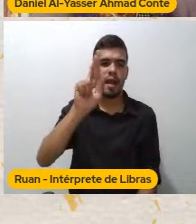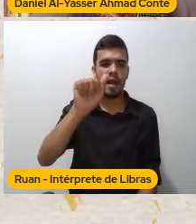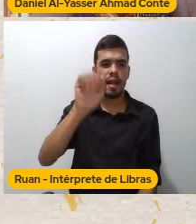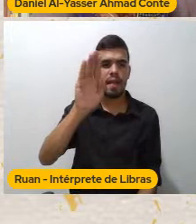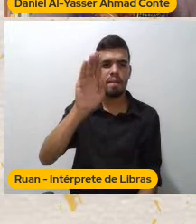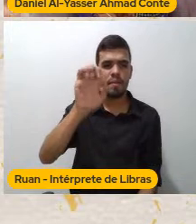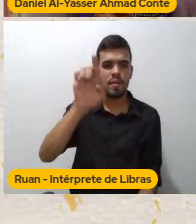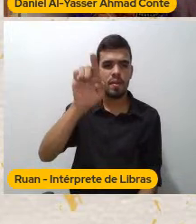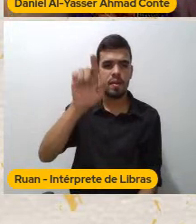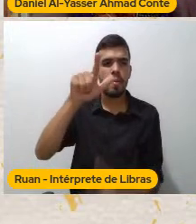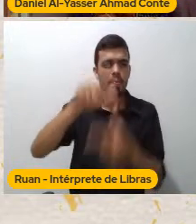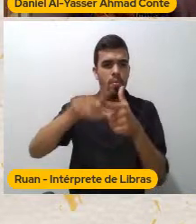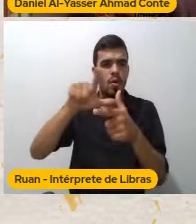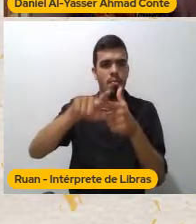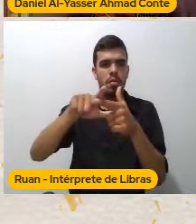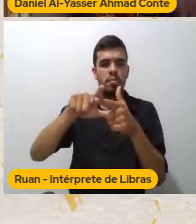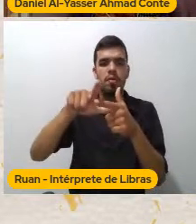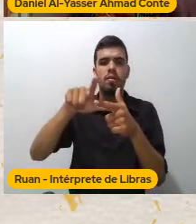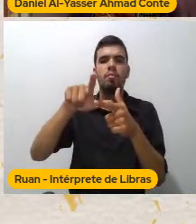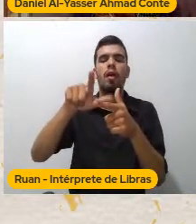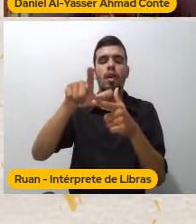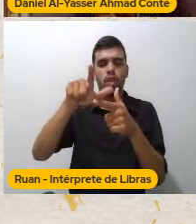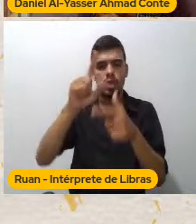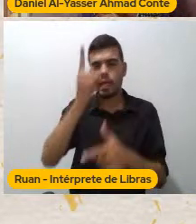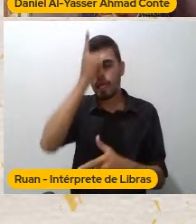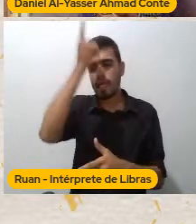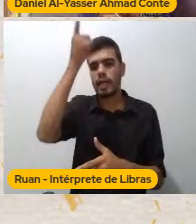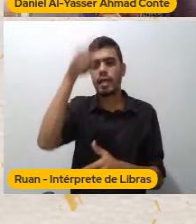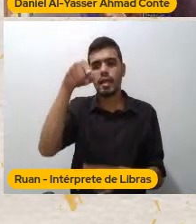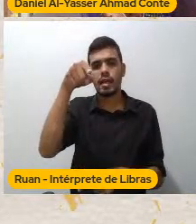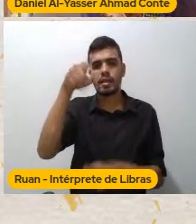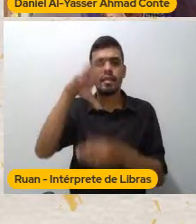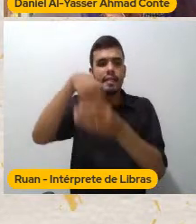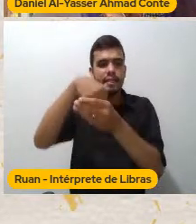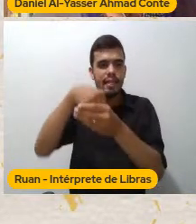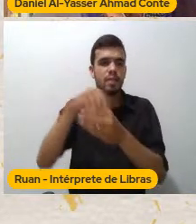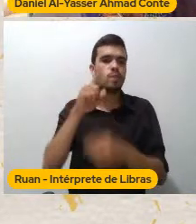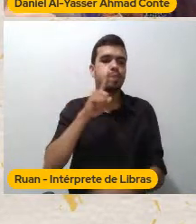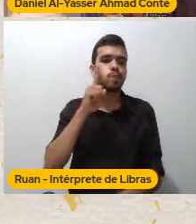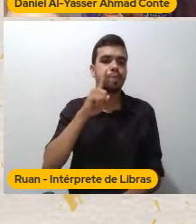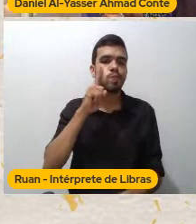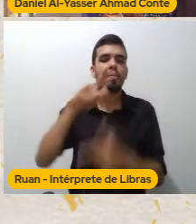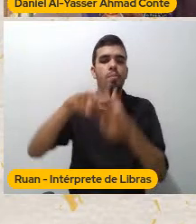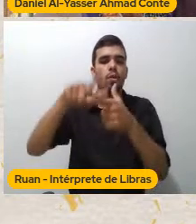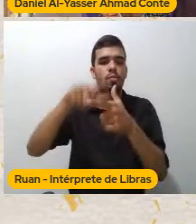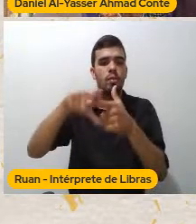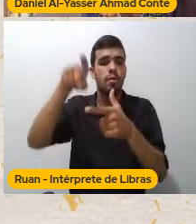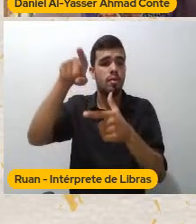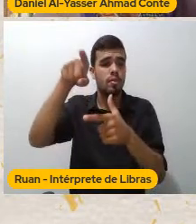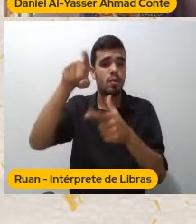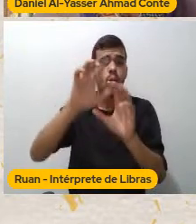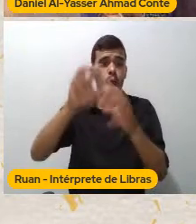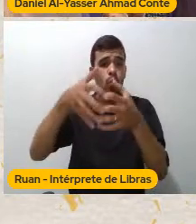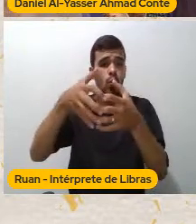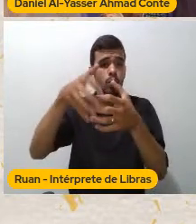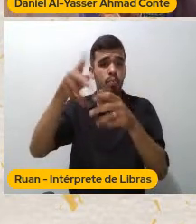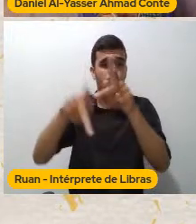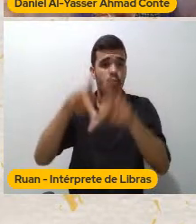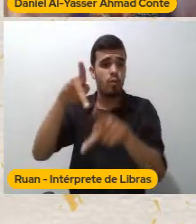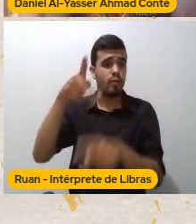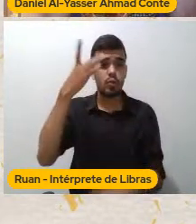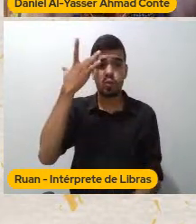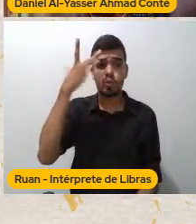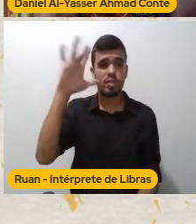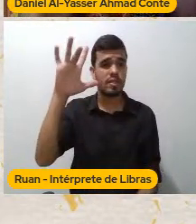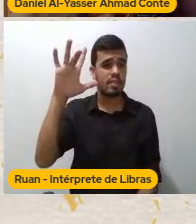Das políticas Domésticas É narrar o outro Né? Por isso a importância Da gente narrar-se Tá? Pode